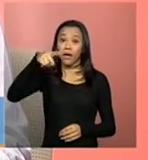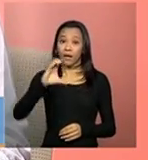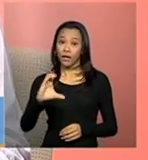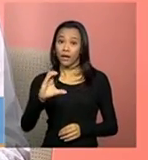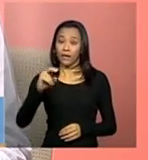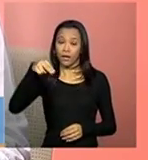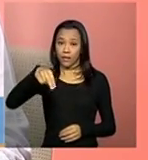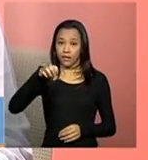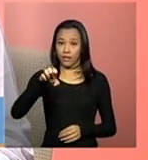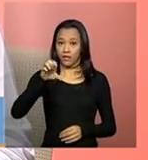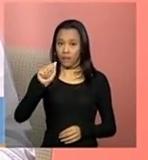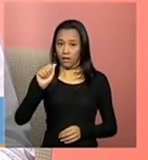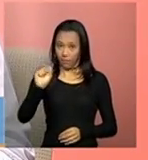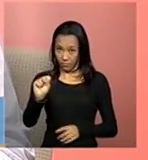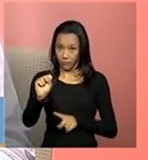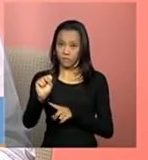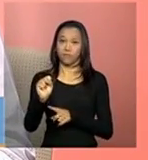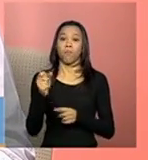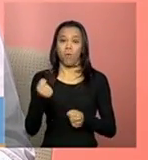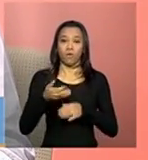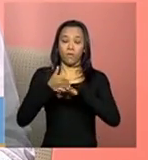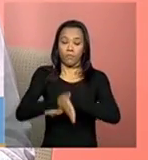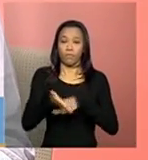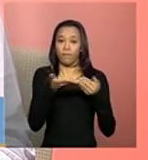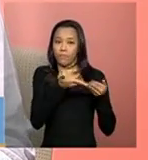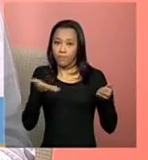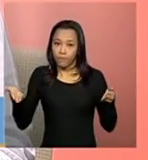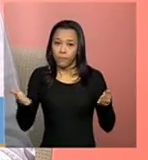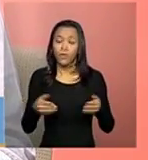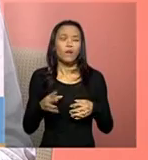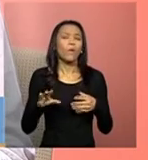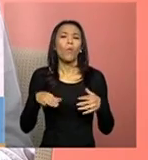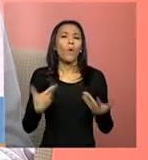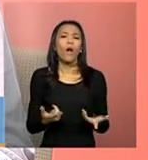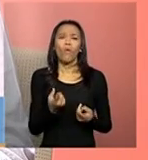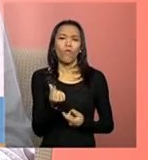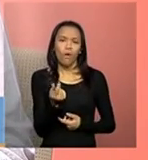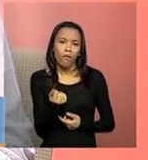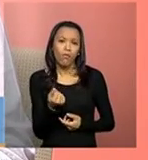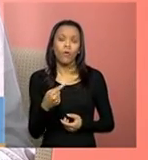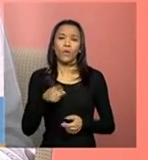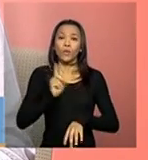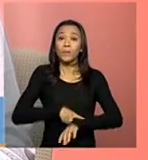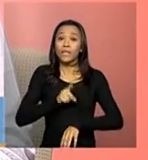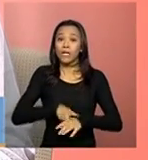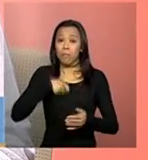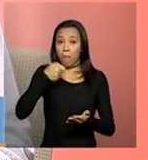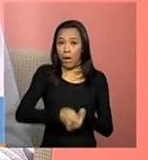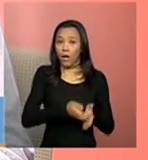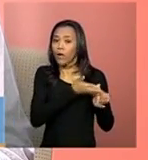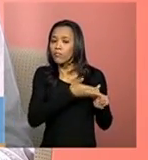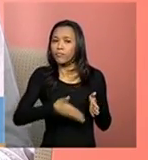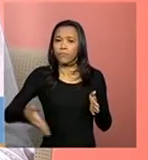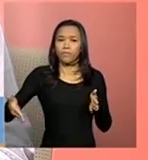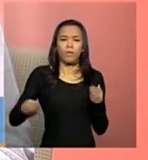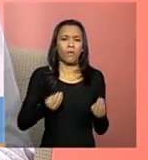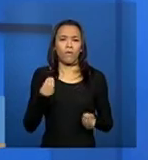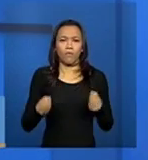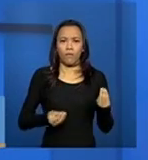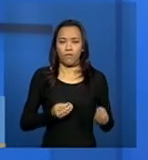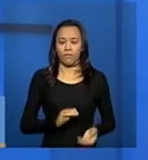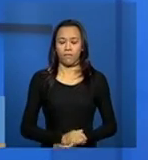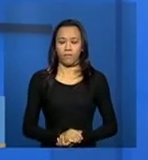endereços. Então Miriam, quais os valores e prazos para o pagamento do incentivo do programa Aprimora Rede? Ok.